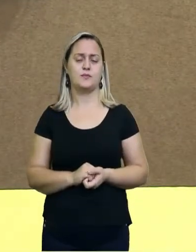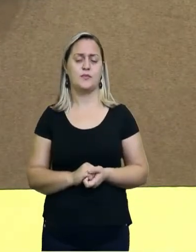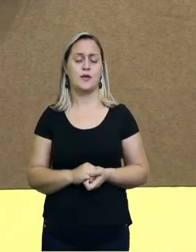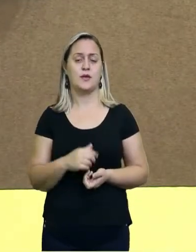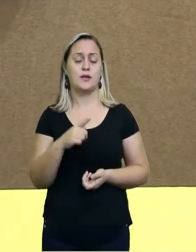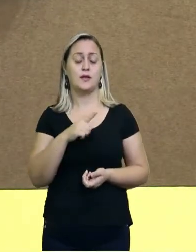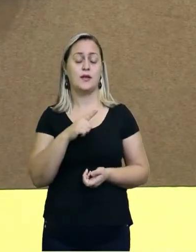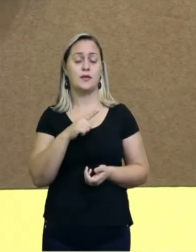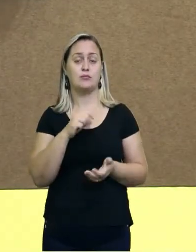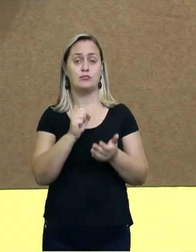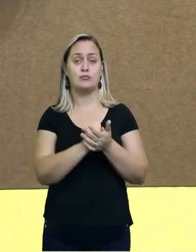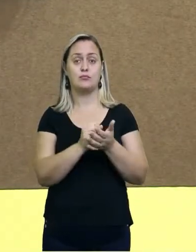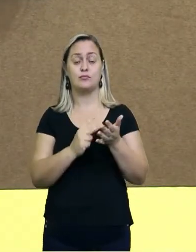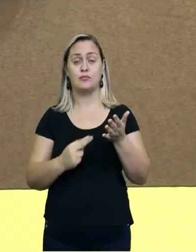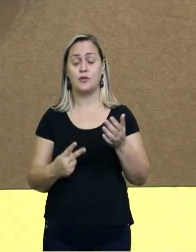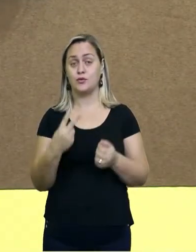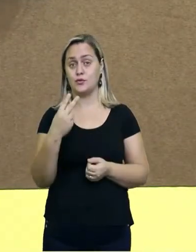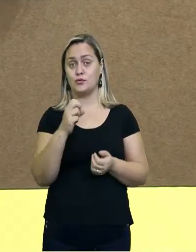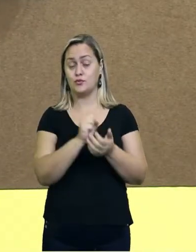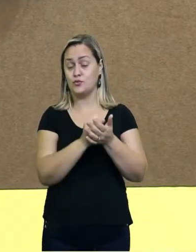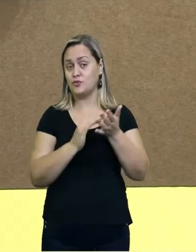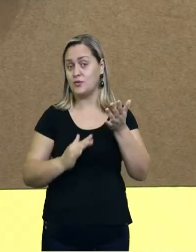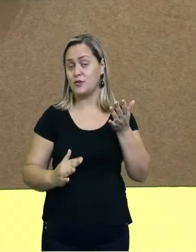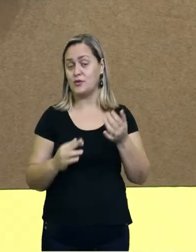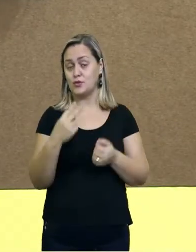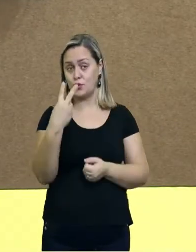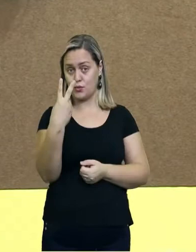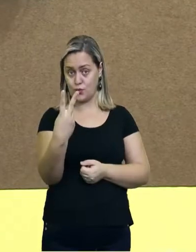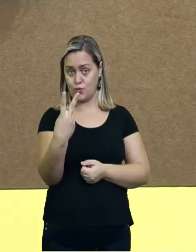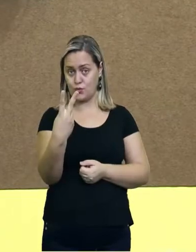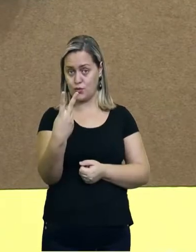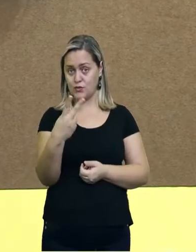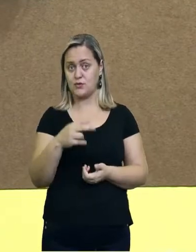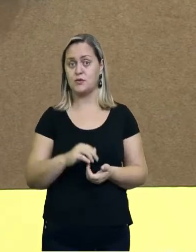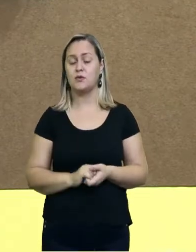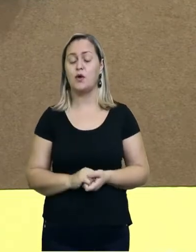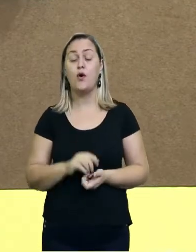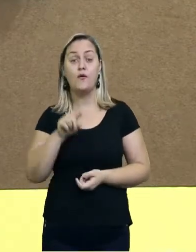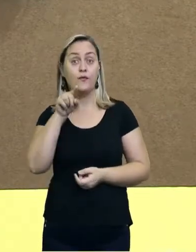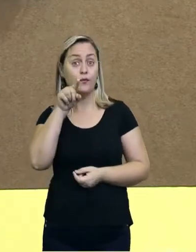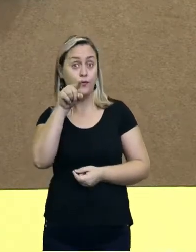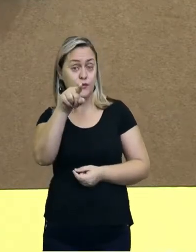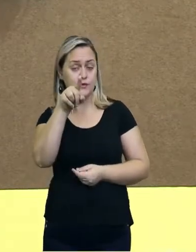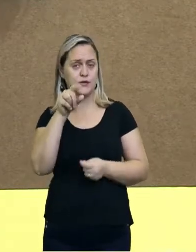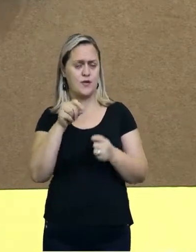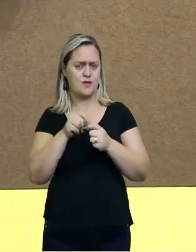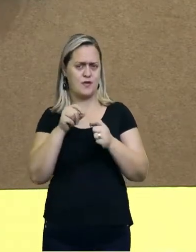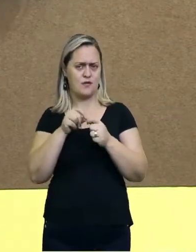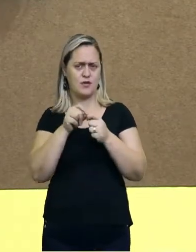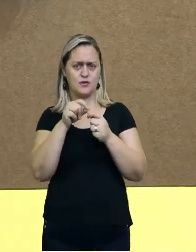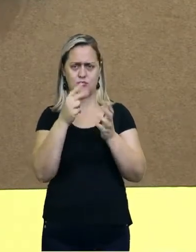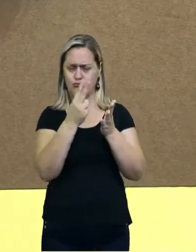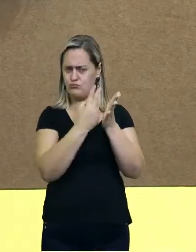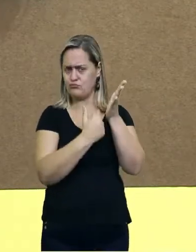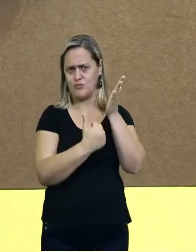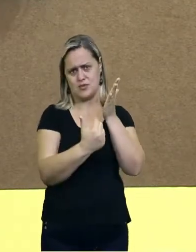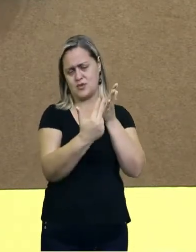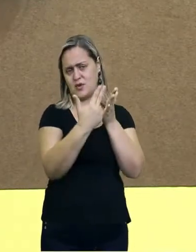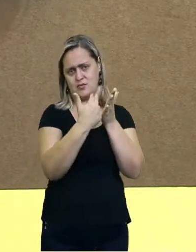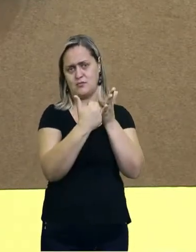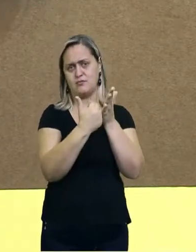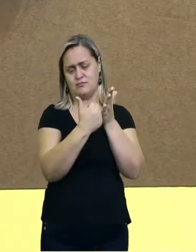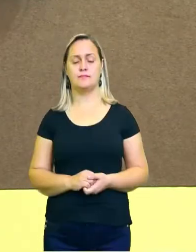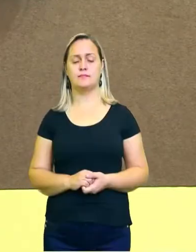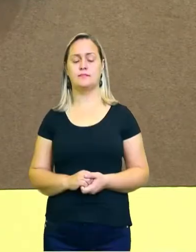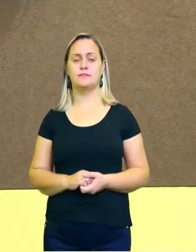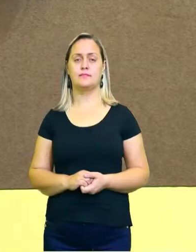e vai pontilhar. Você vai fazer o seu desenho, você vai fazer como se fosse o seu quadro, já tem lá um quadradinho em branco, dentro da